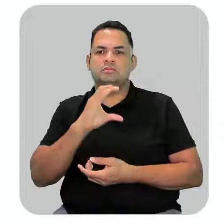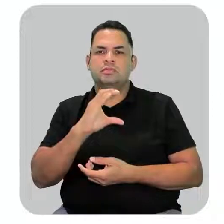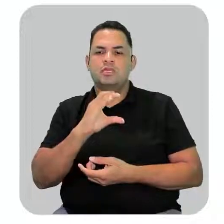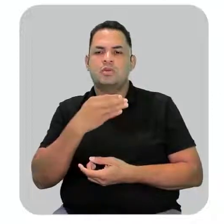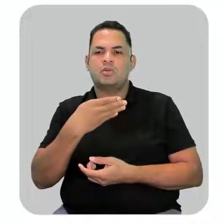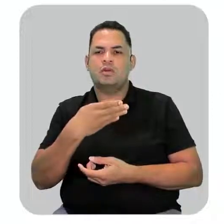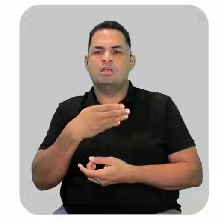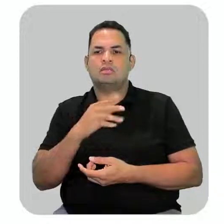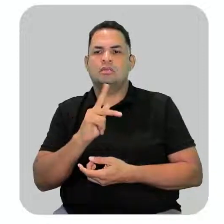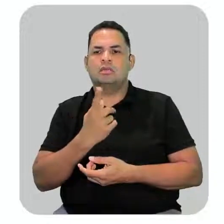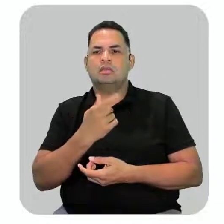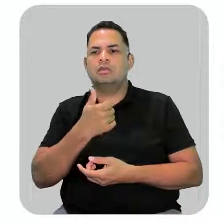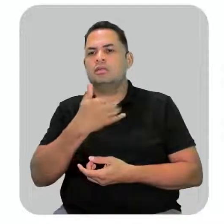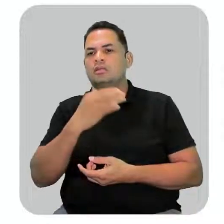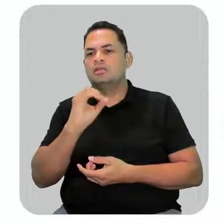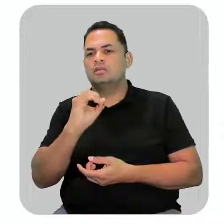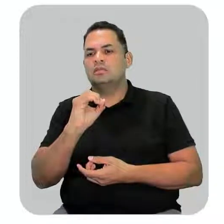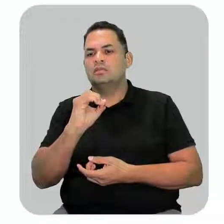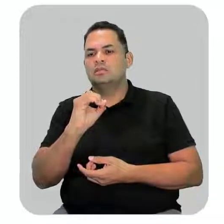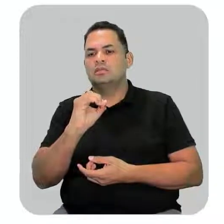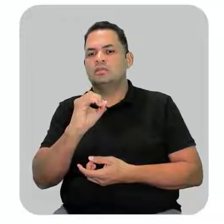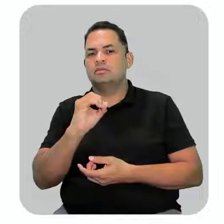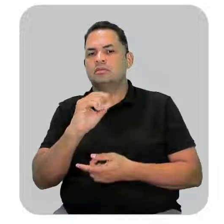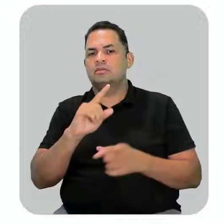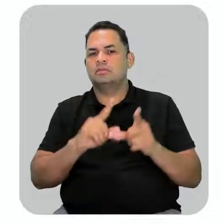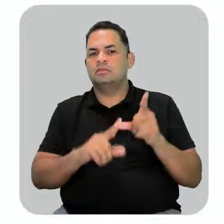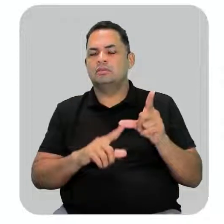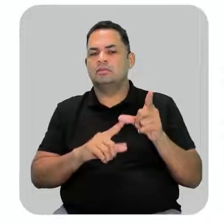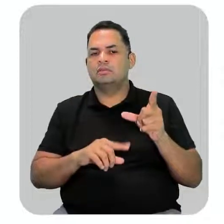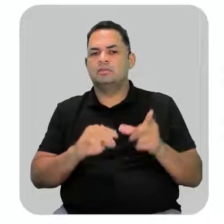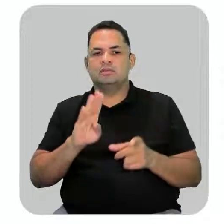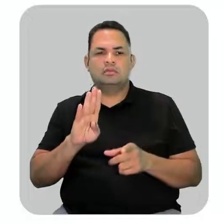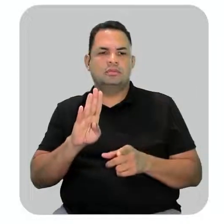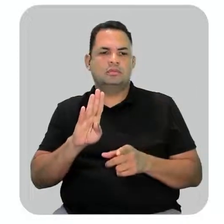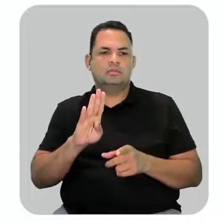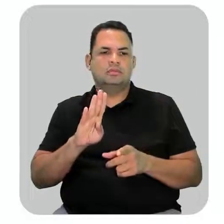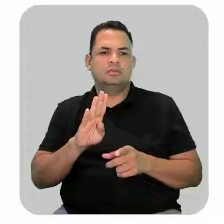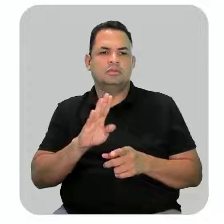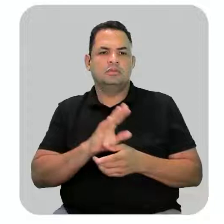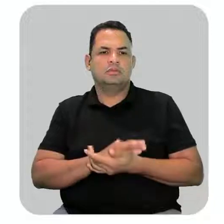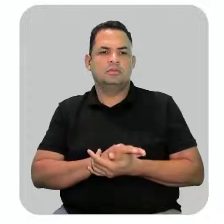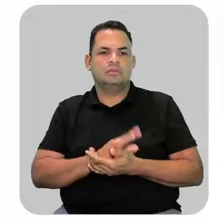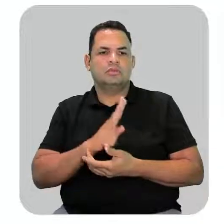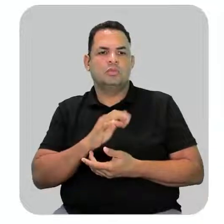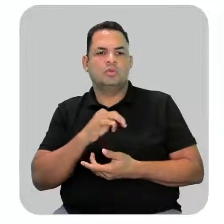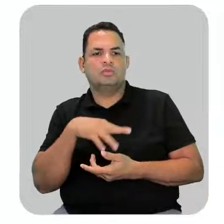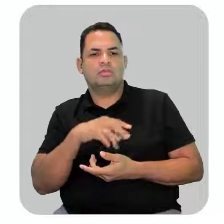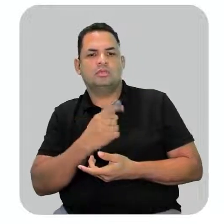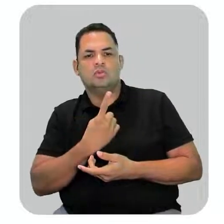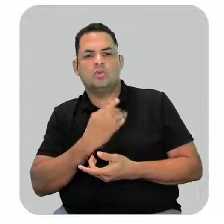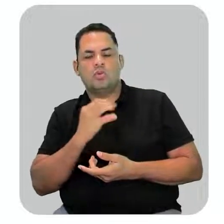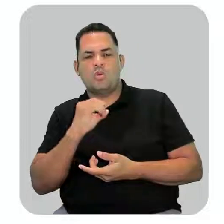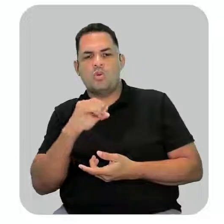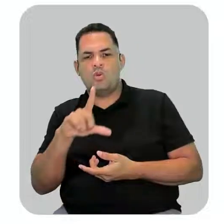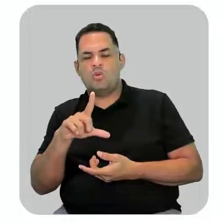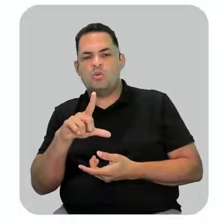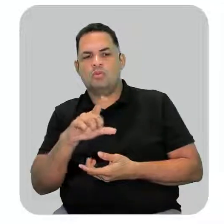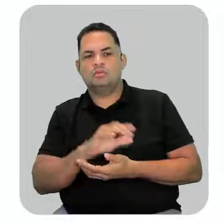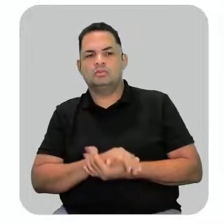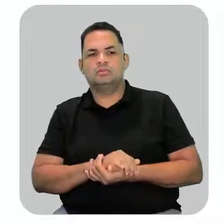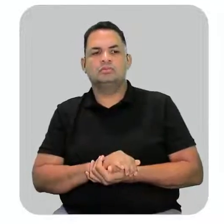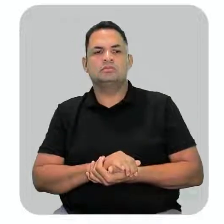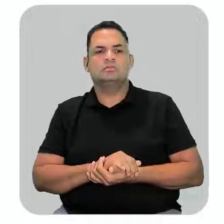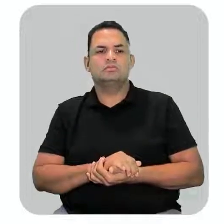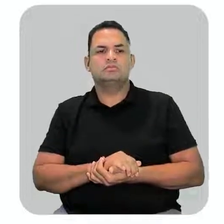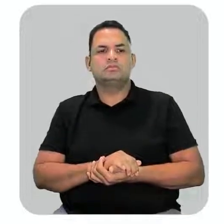C4H10. Na letra B, na letra B, ele está dizendo 2-butanol. Então no carbono